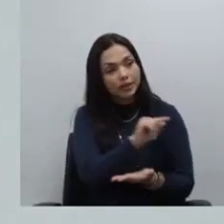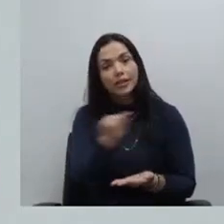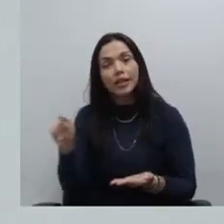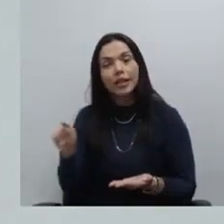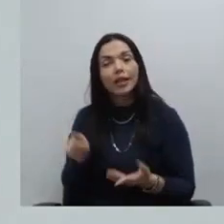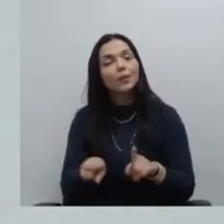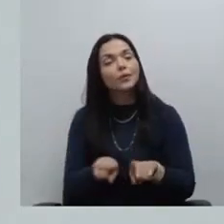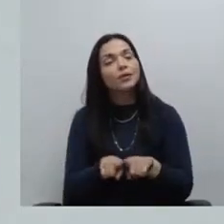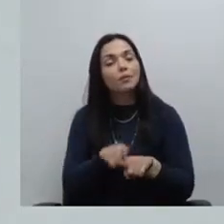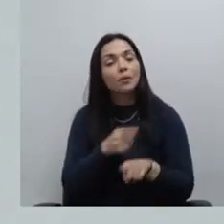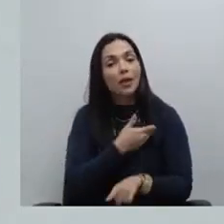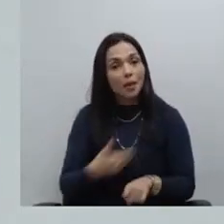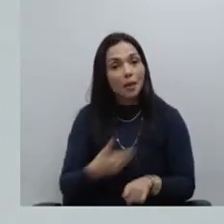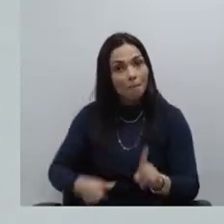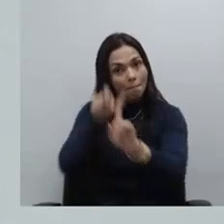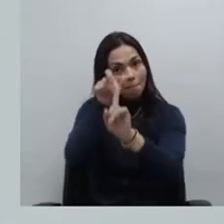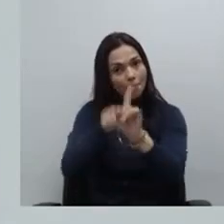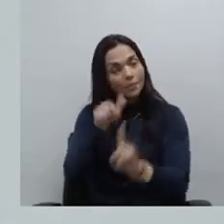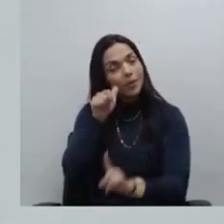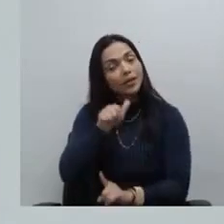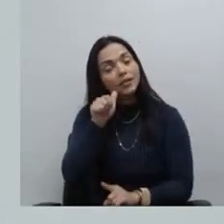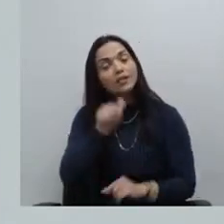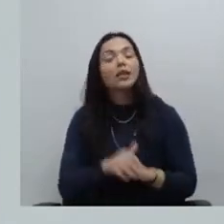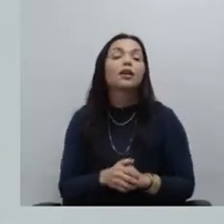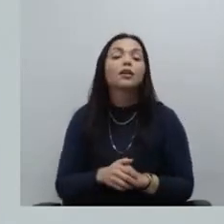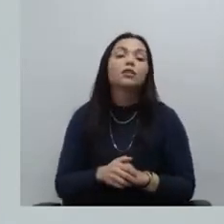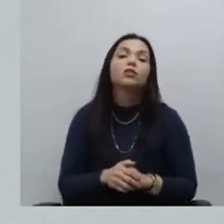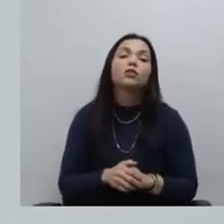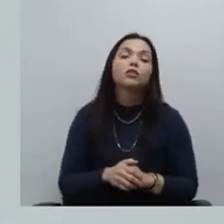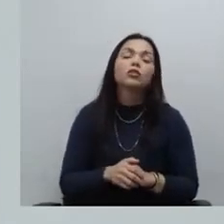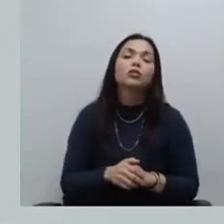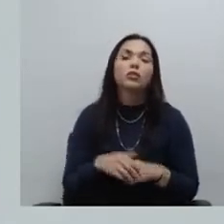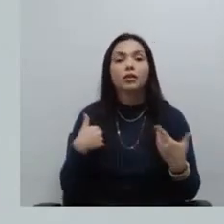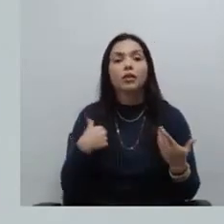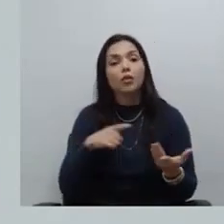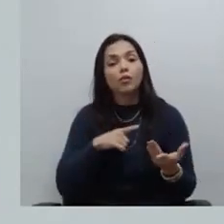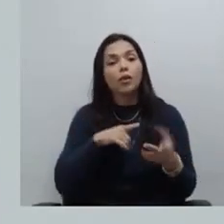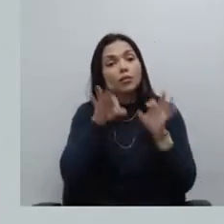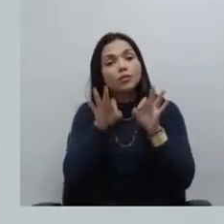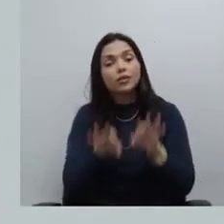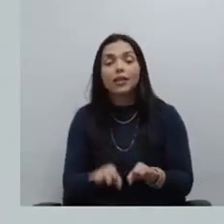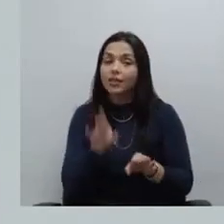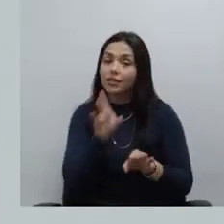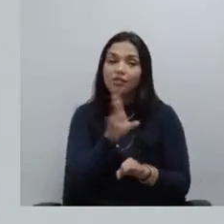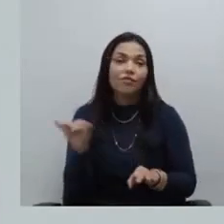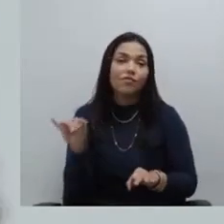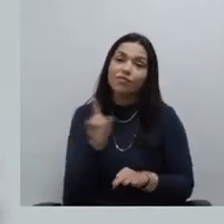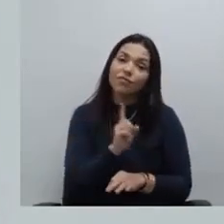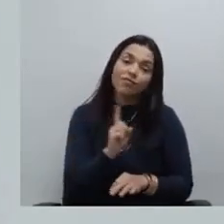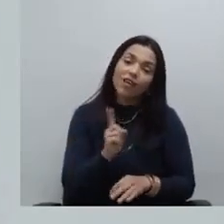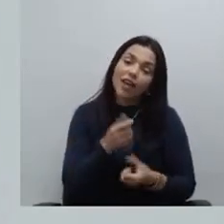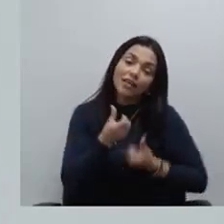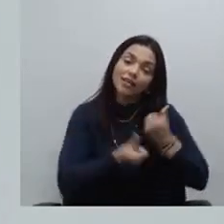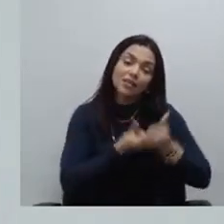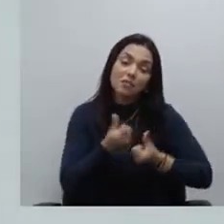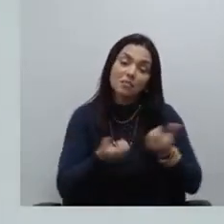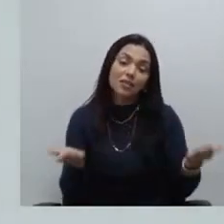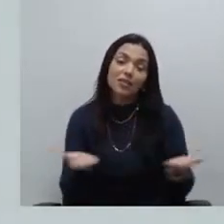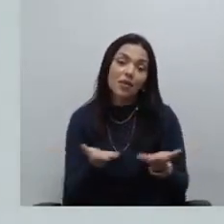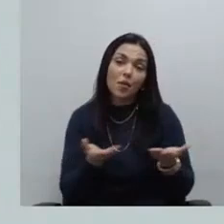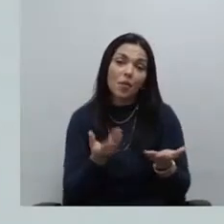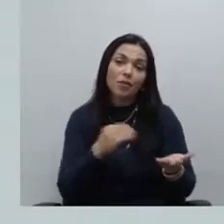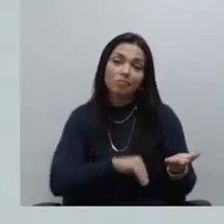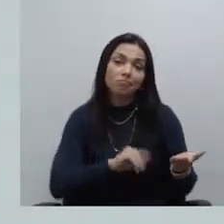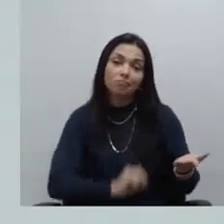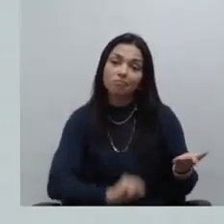temos a convicção e a certeza já de que não teremos um reajuste salarial ainda esse semestre e